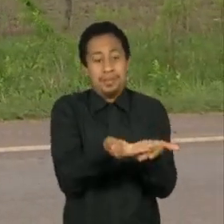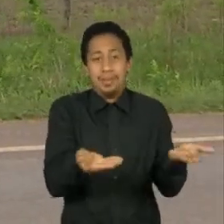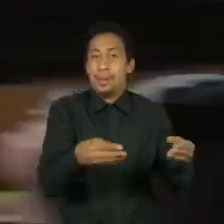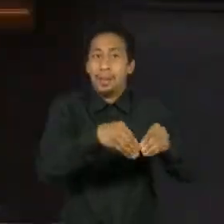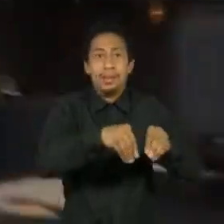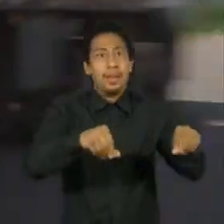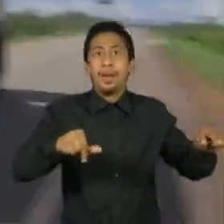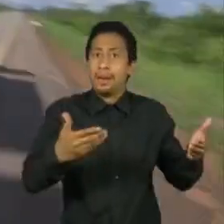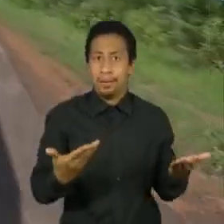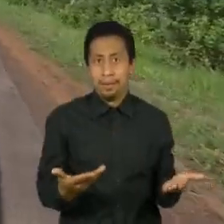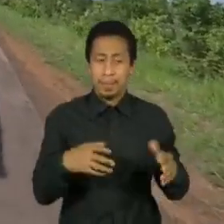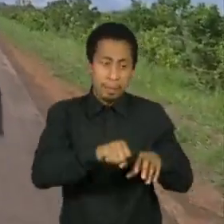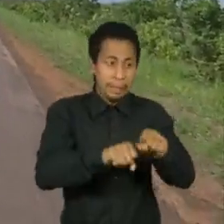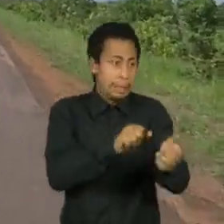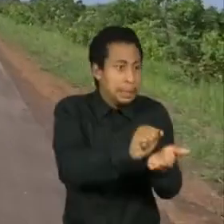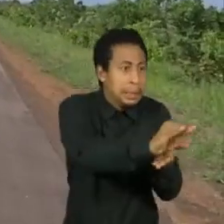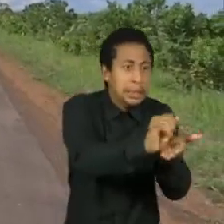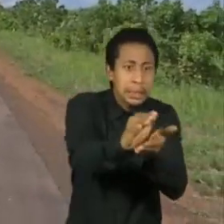expulsão dessas pessoas.